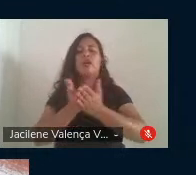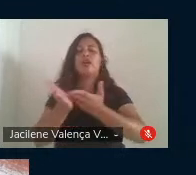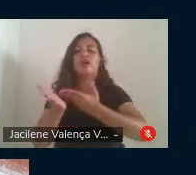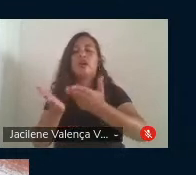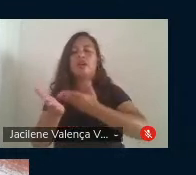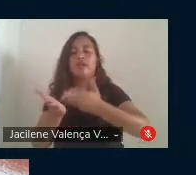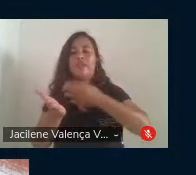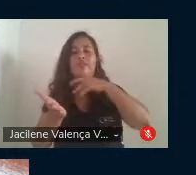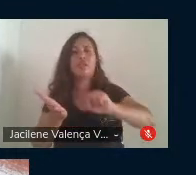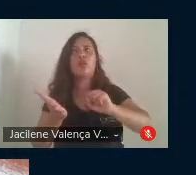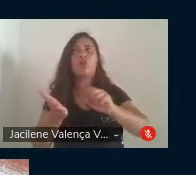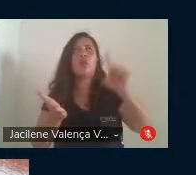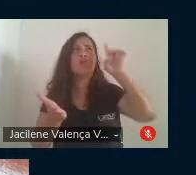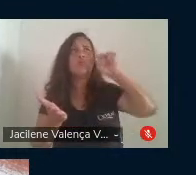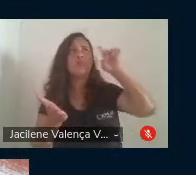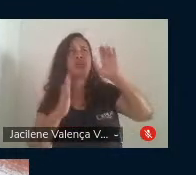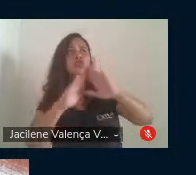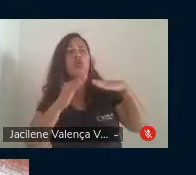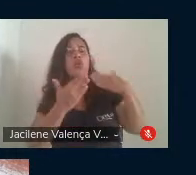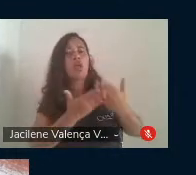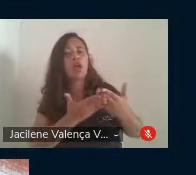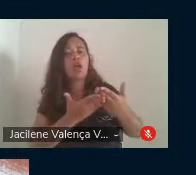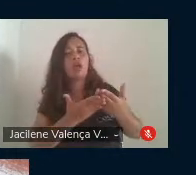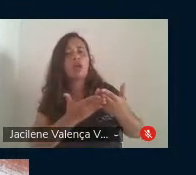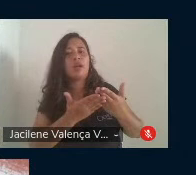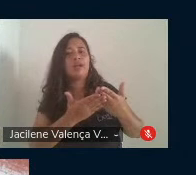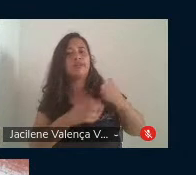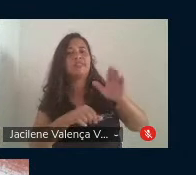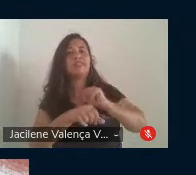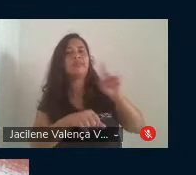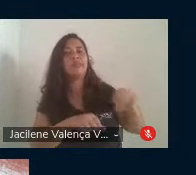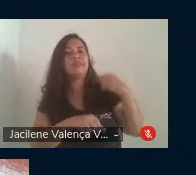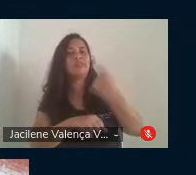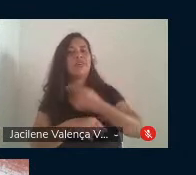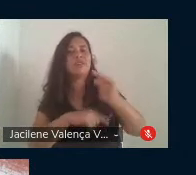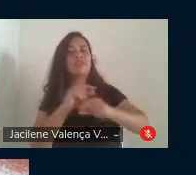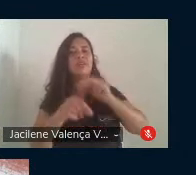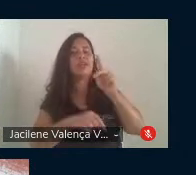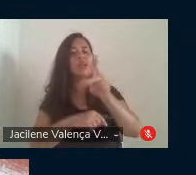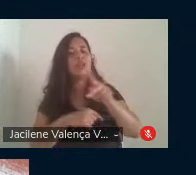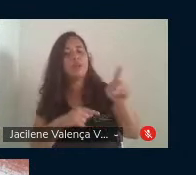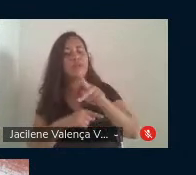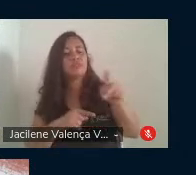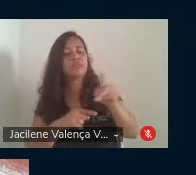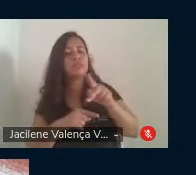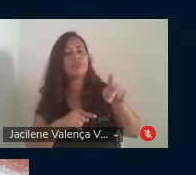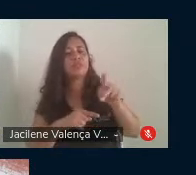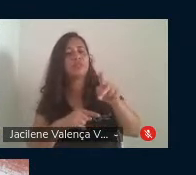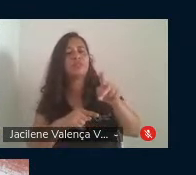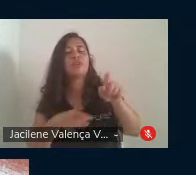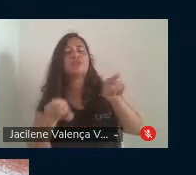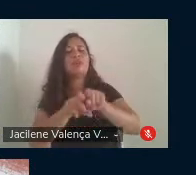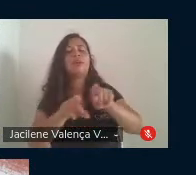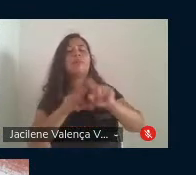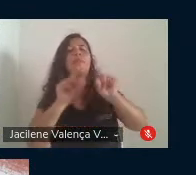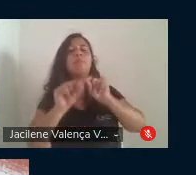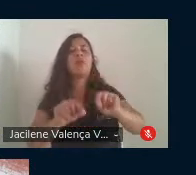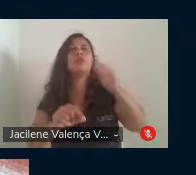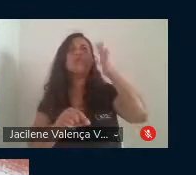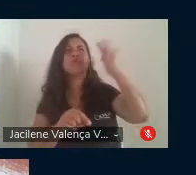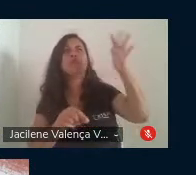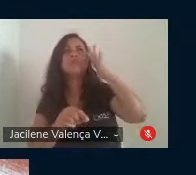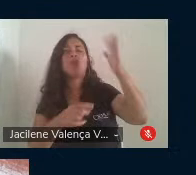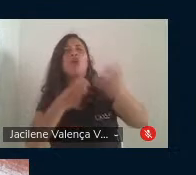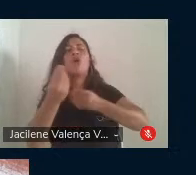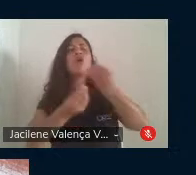cotidiano escolar e um chamado para que esse educador ele possa também refletir sobre esse cotidiano